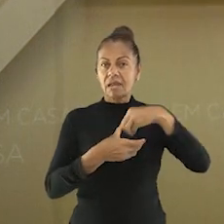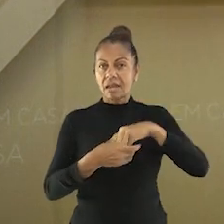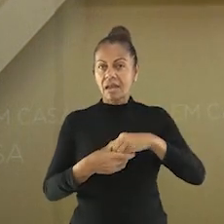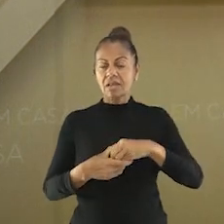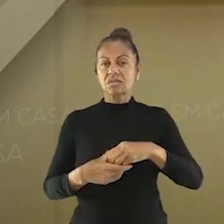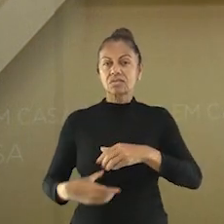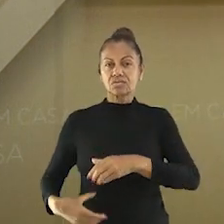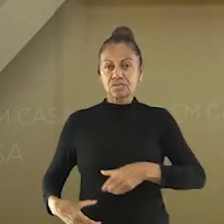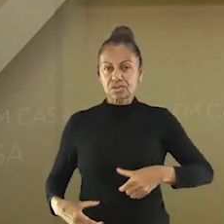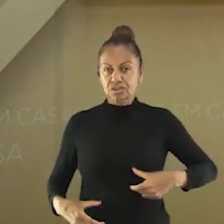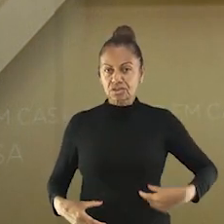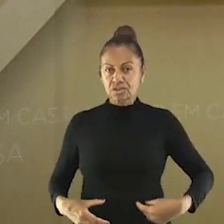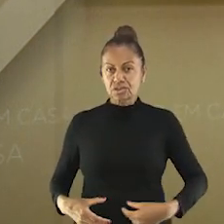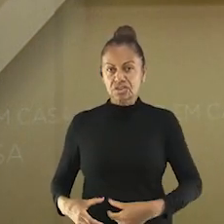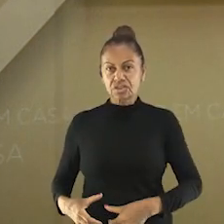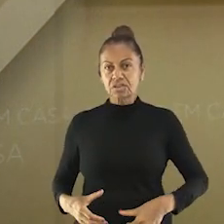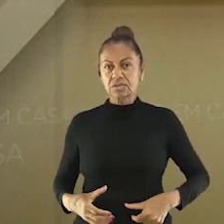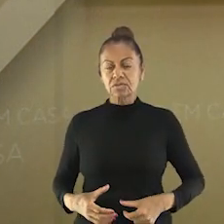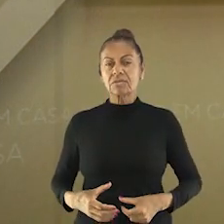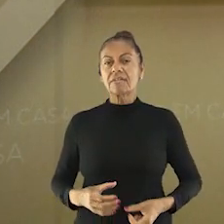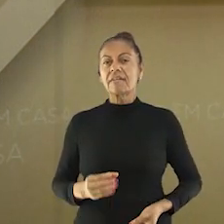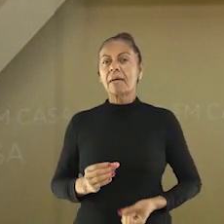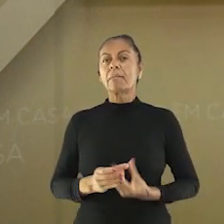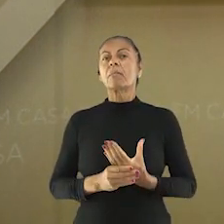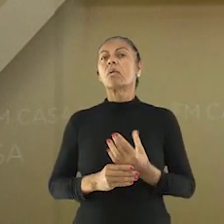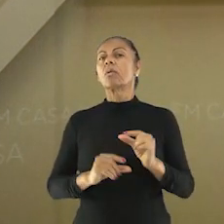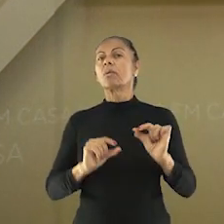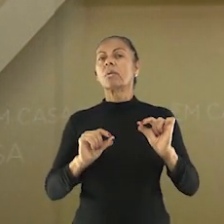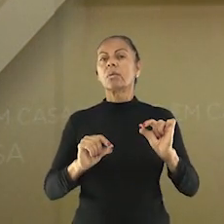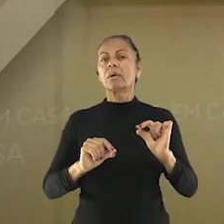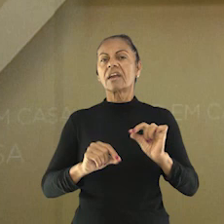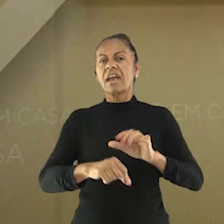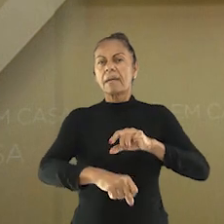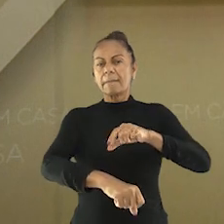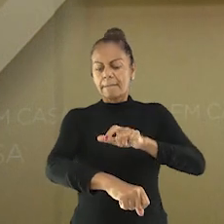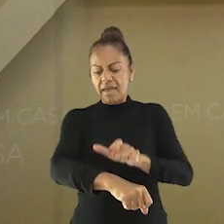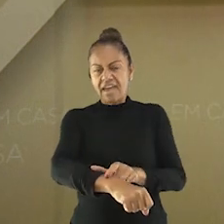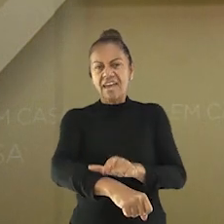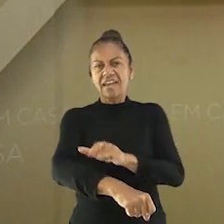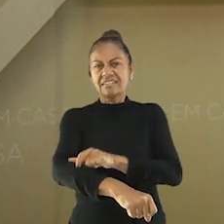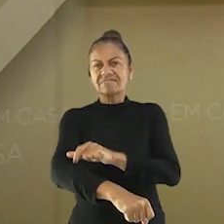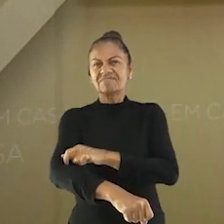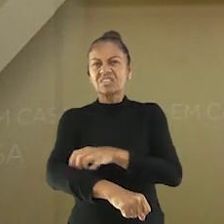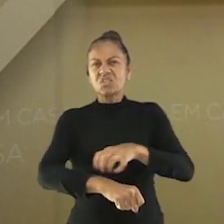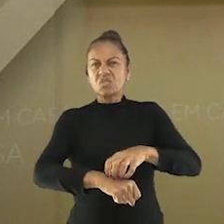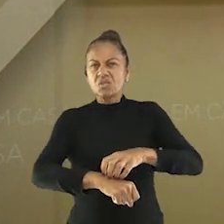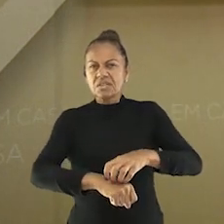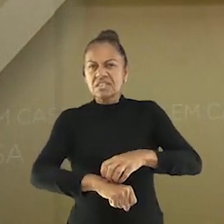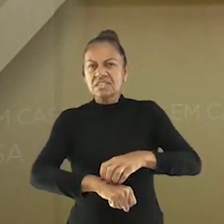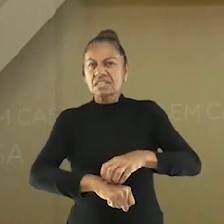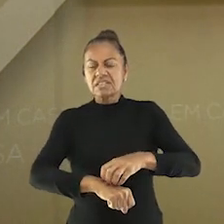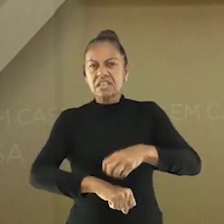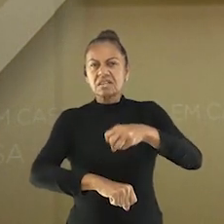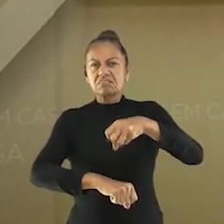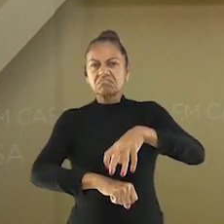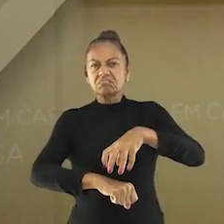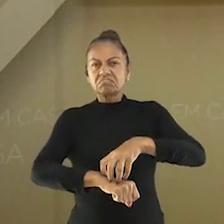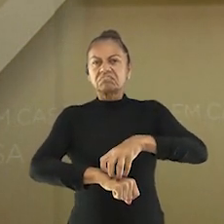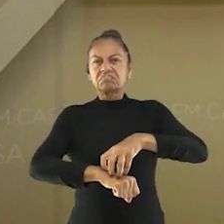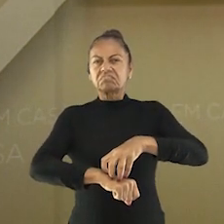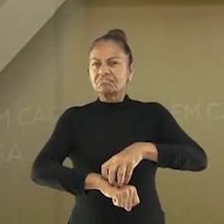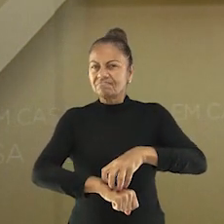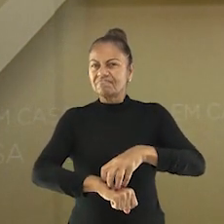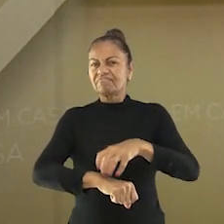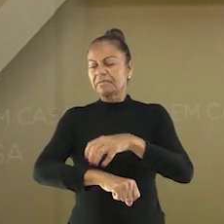no intestino facilmente é refletido na pele. Certo? Então, manchas, coceiras podem ser causas alimentares também.